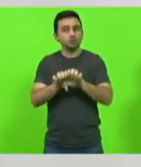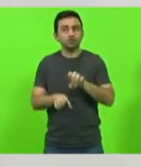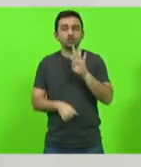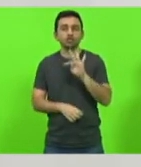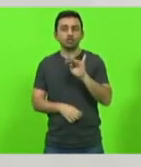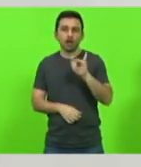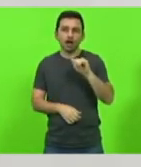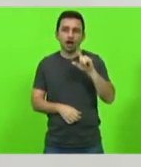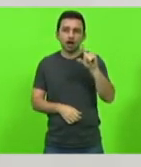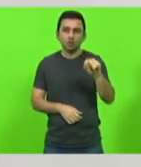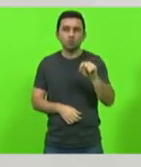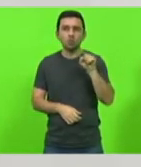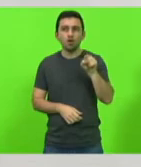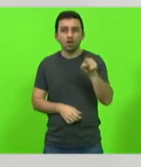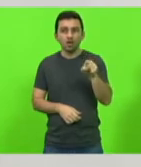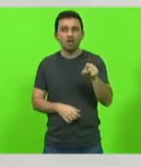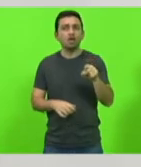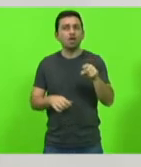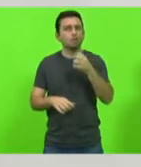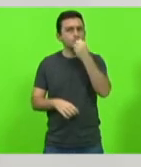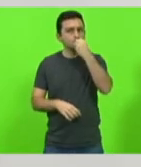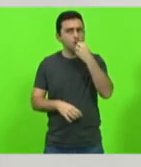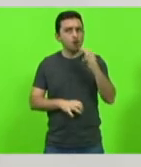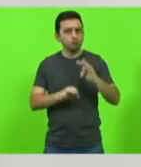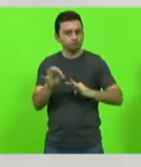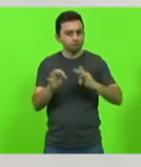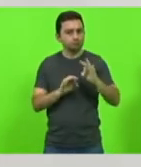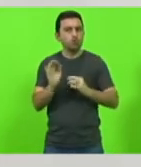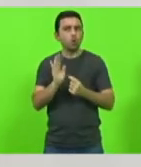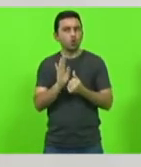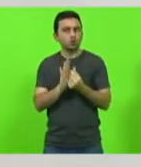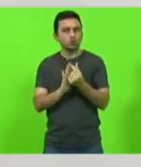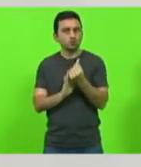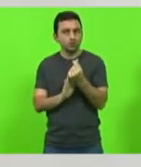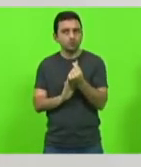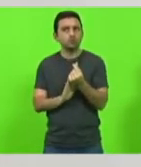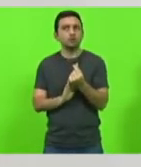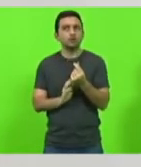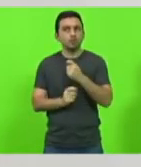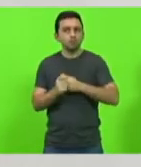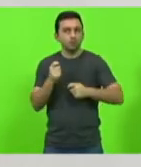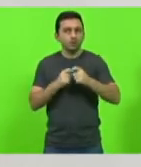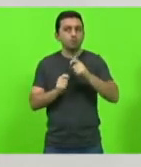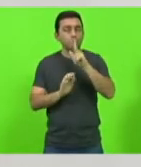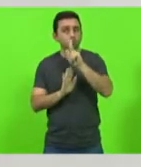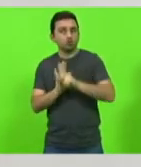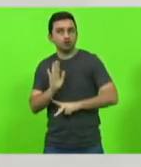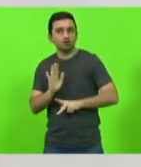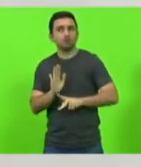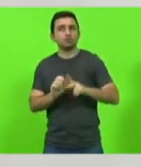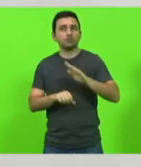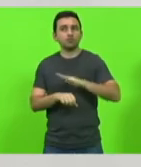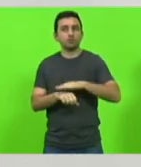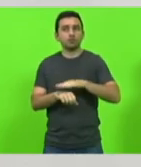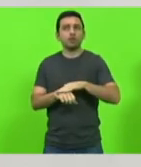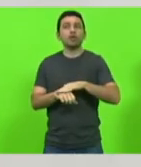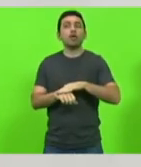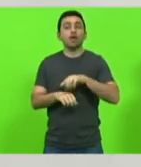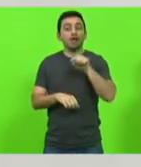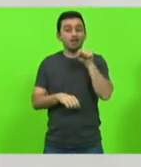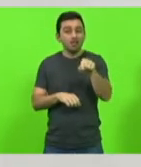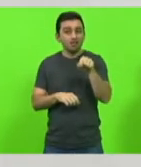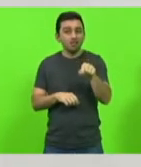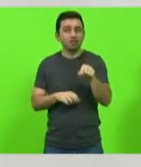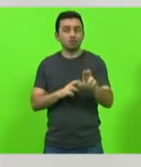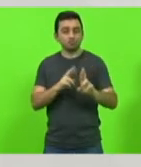ele tenha um bom planejamento orçamentário e financeiro e de projetos para investir nessas rodovias